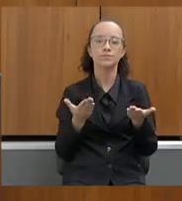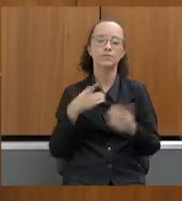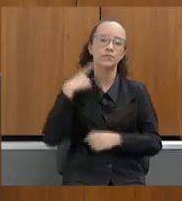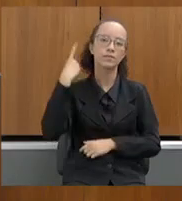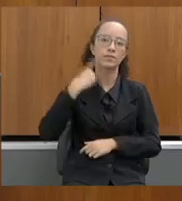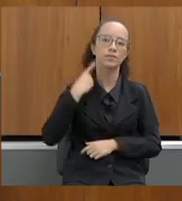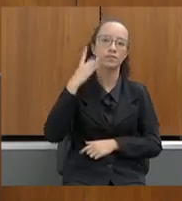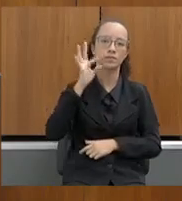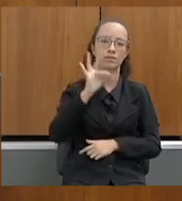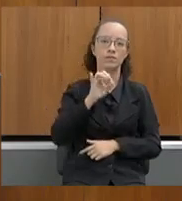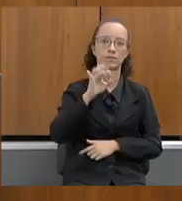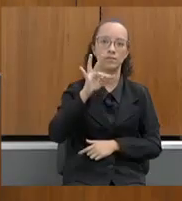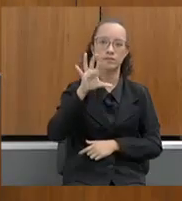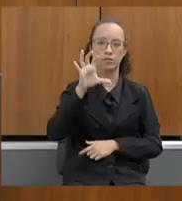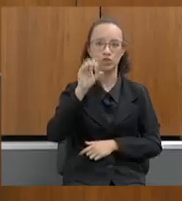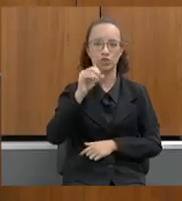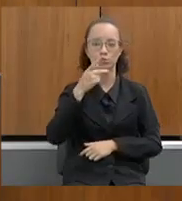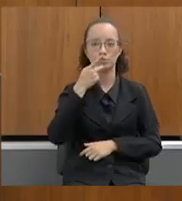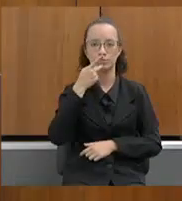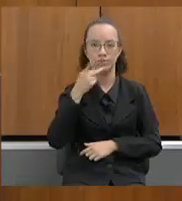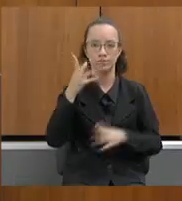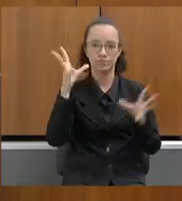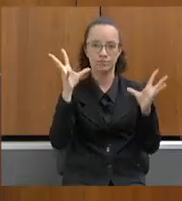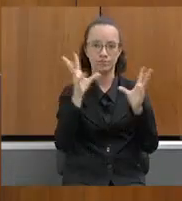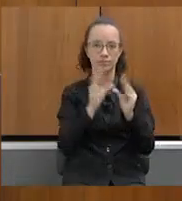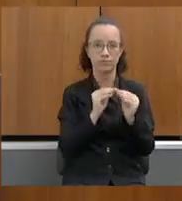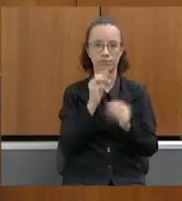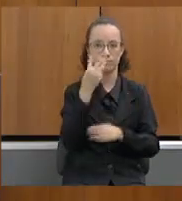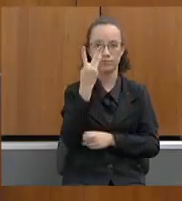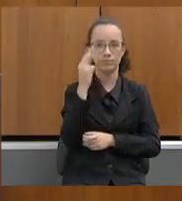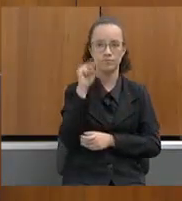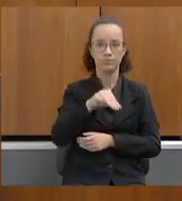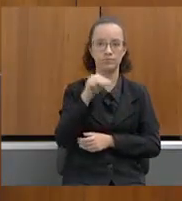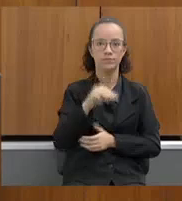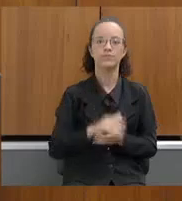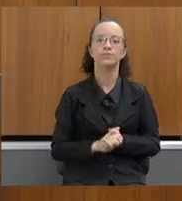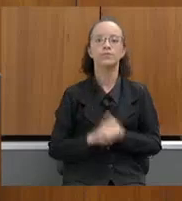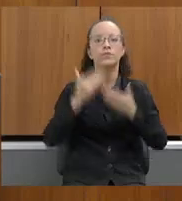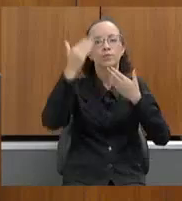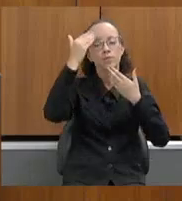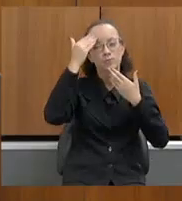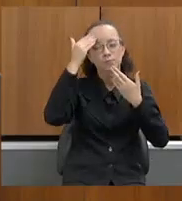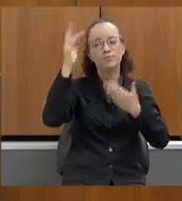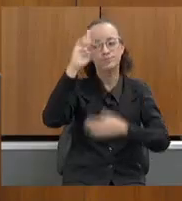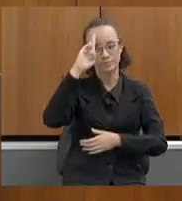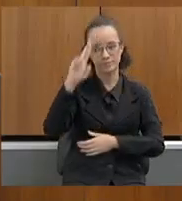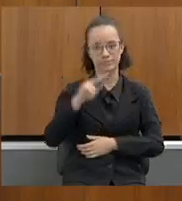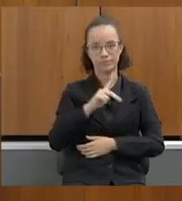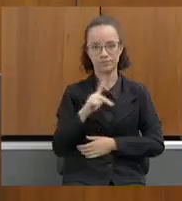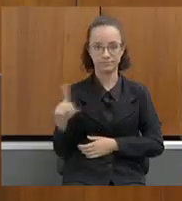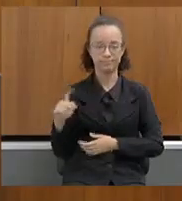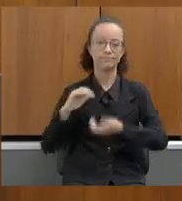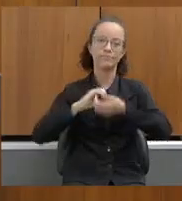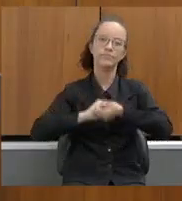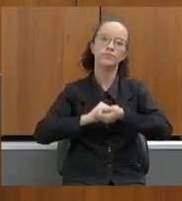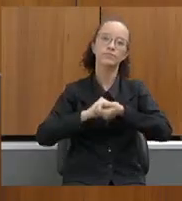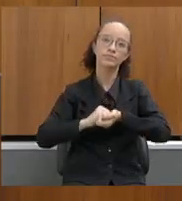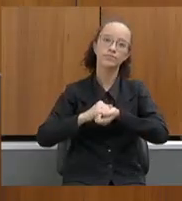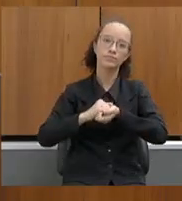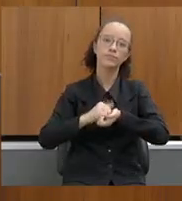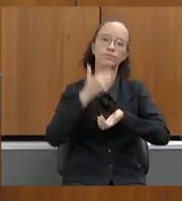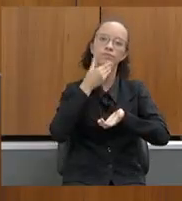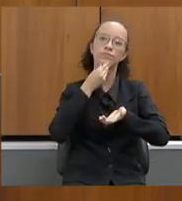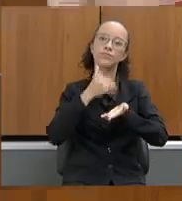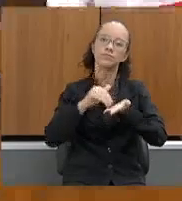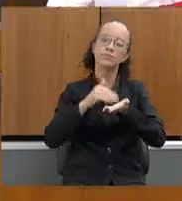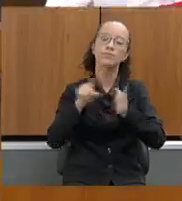deputado Tito Torre para as suas considerações por três minutos. Muito obrigado, senhor presidente. cumprimentar a secretária, nossos